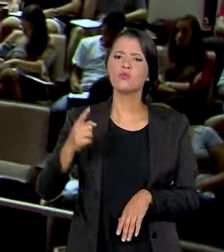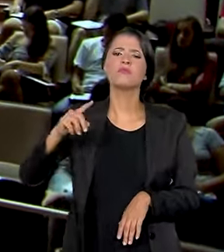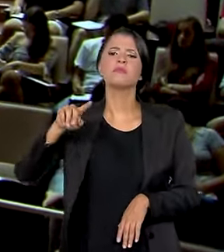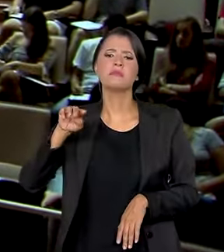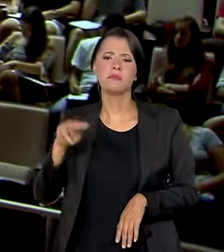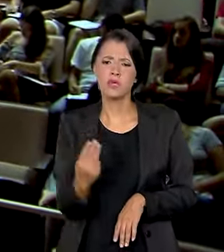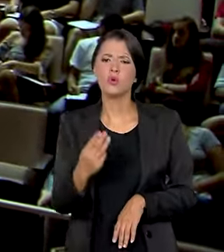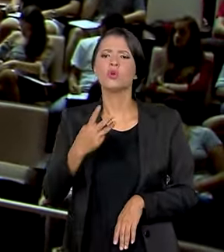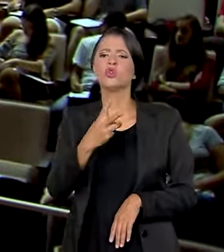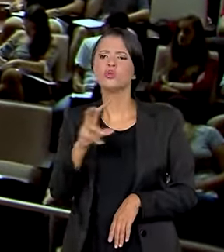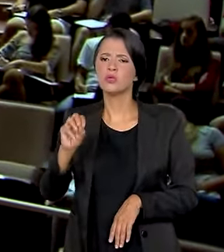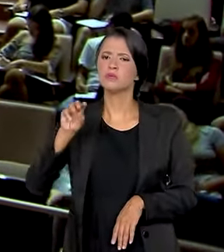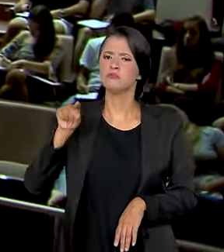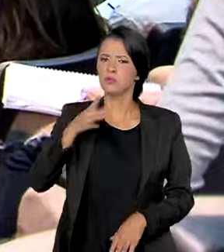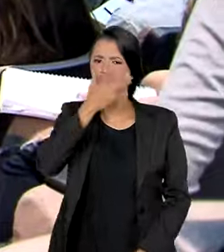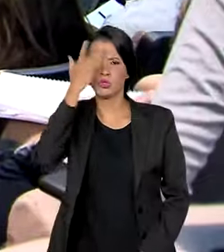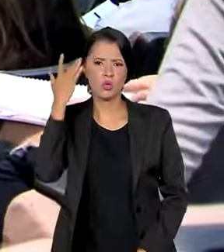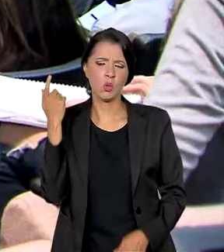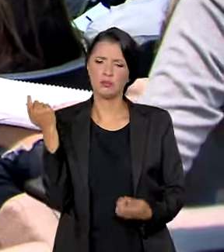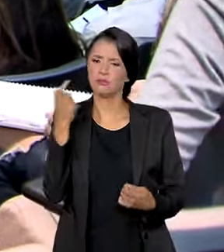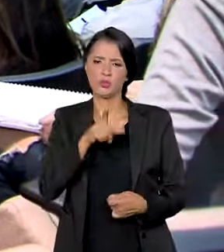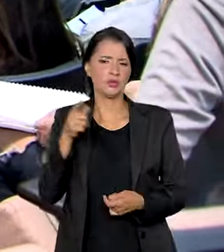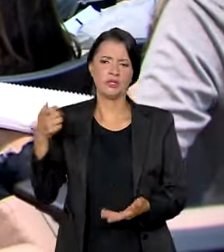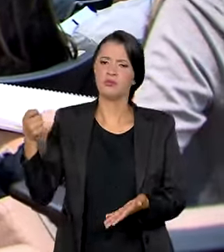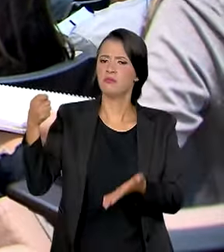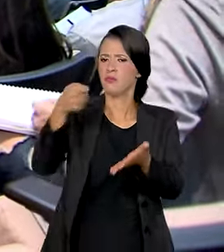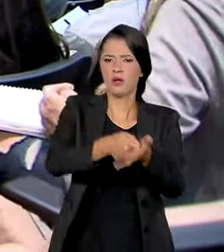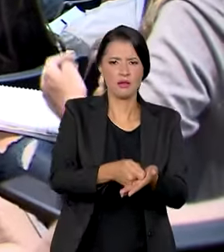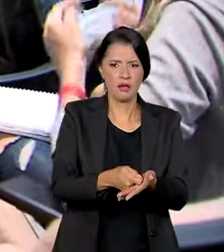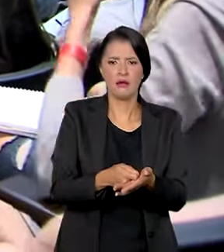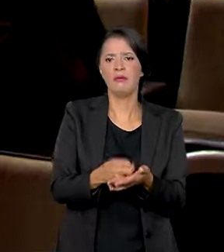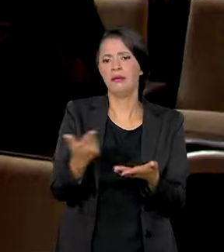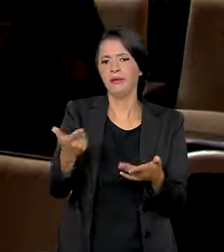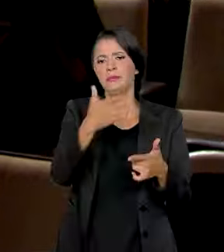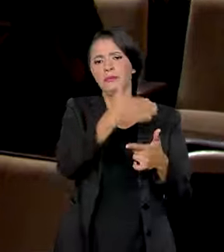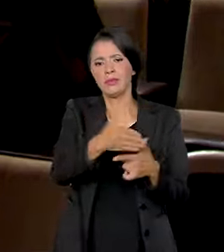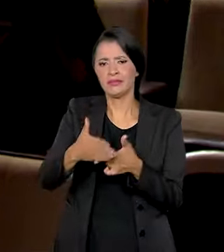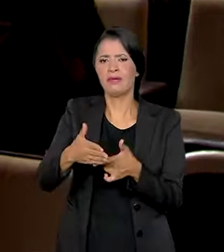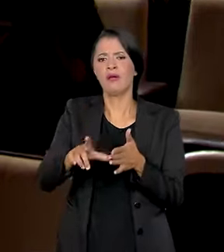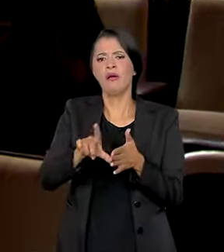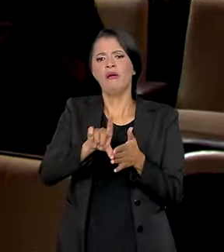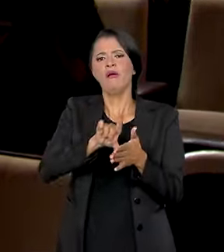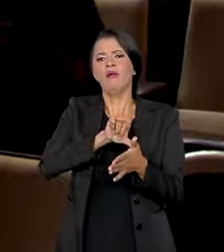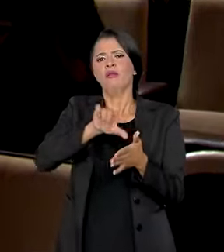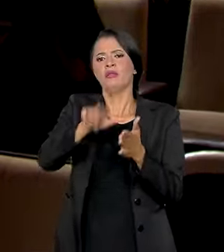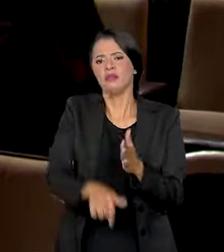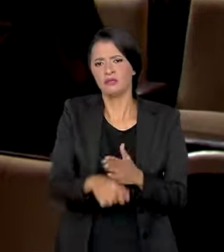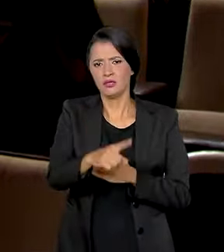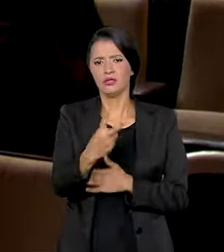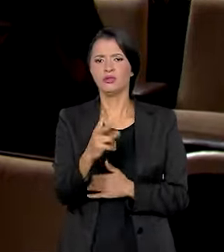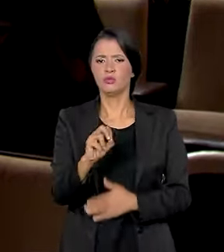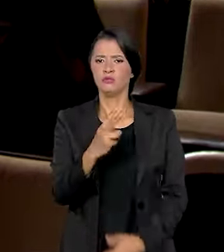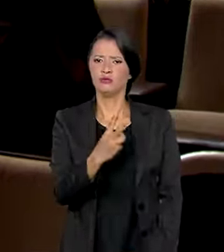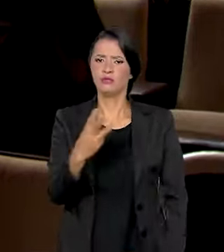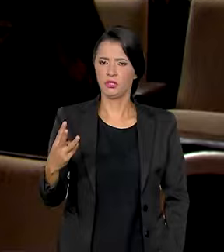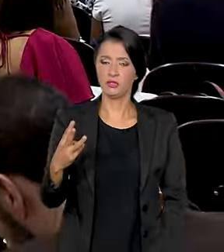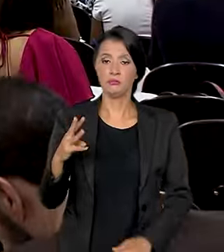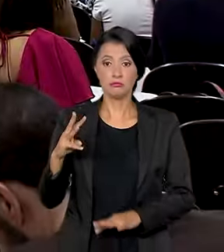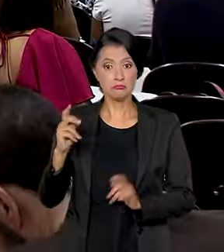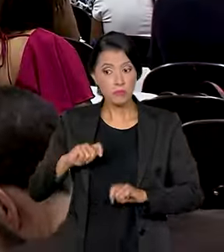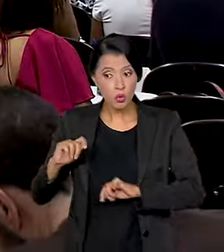milhão e 200 mil pessoas não puderam honrar o compromisso e tinham parcelas atrasadas em 2023.